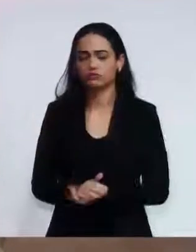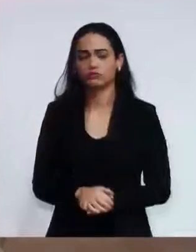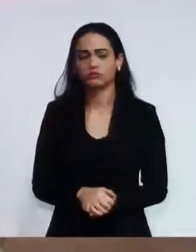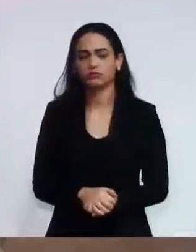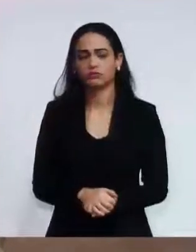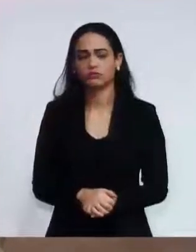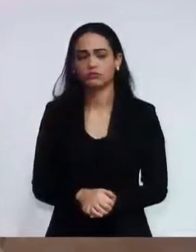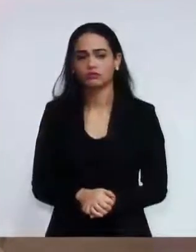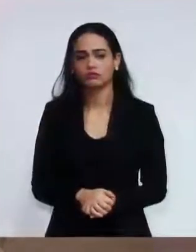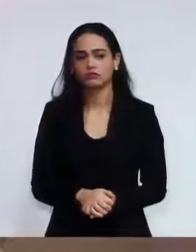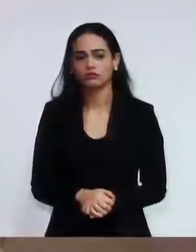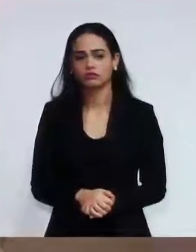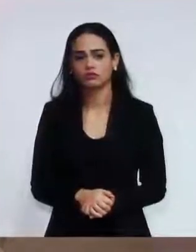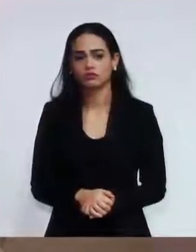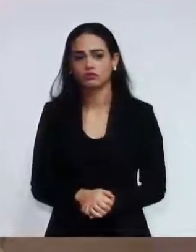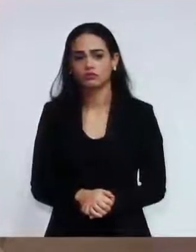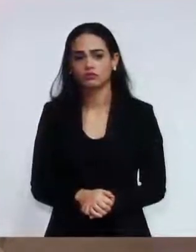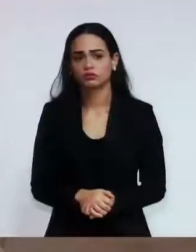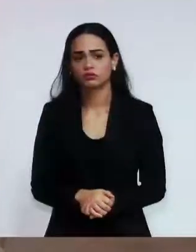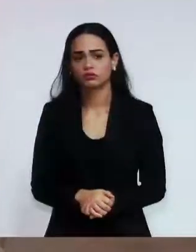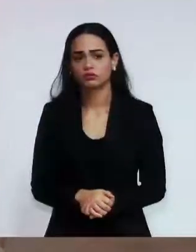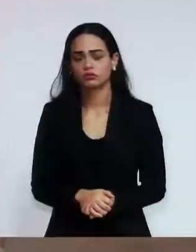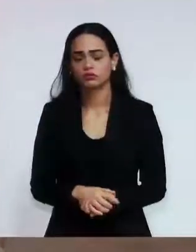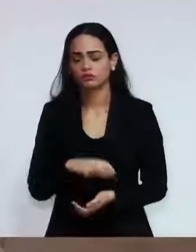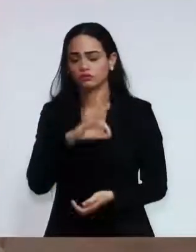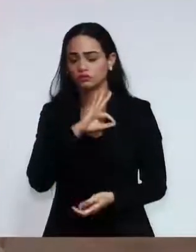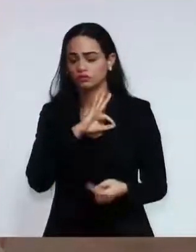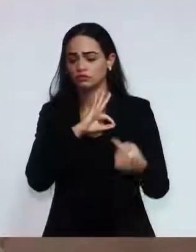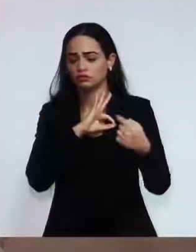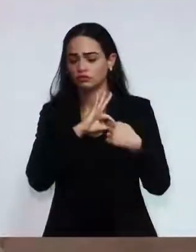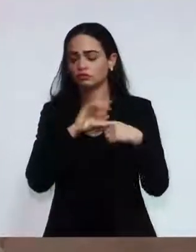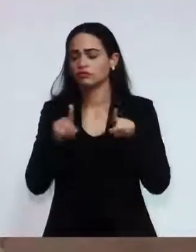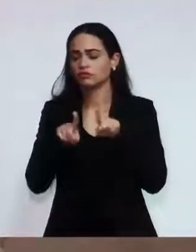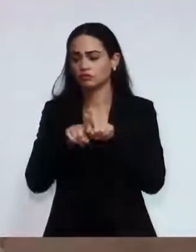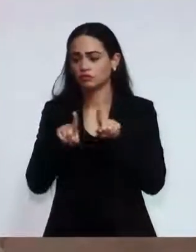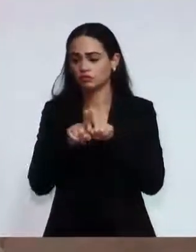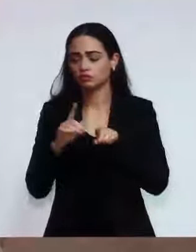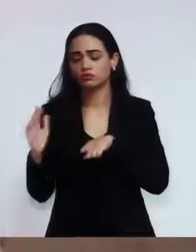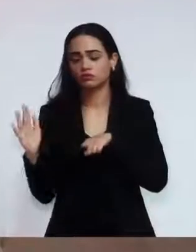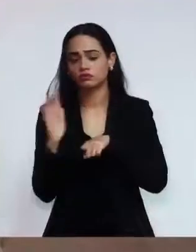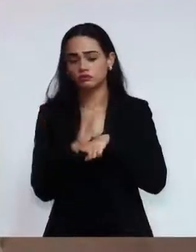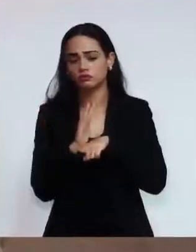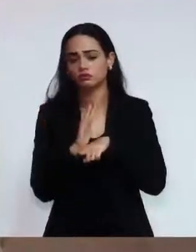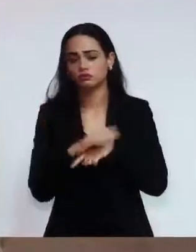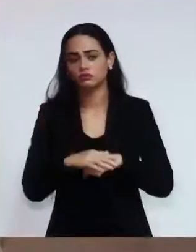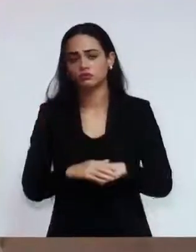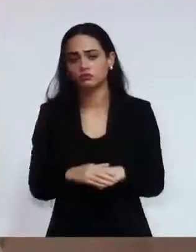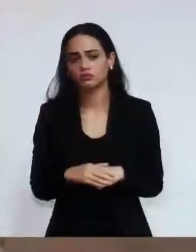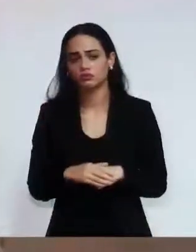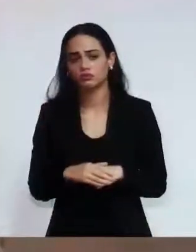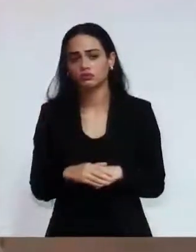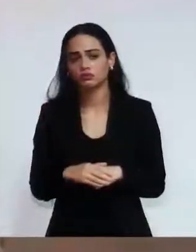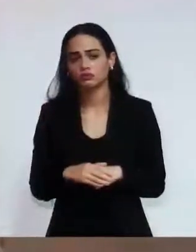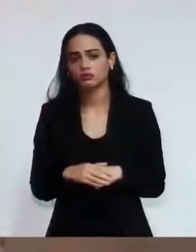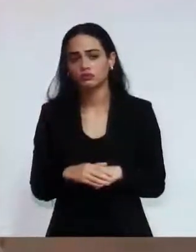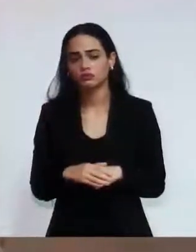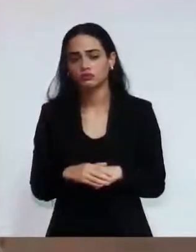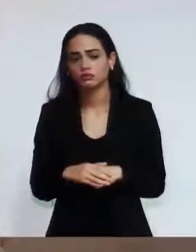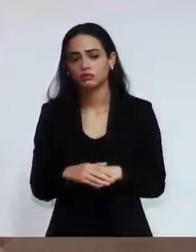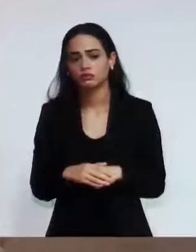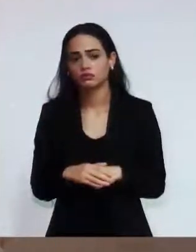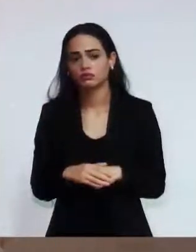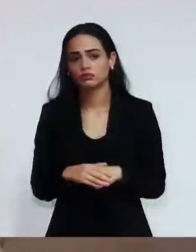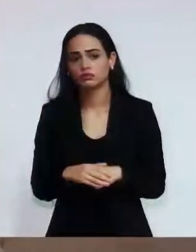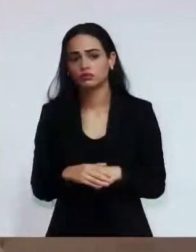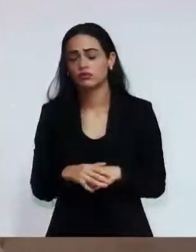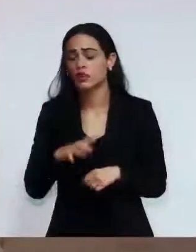Mas vamos fazer um pouco pela nossa Guarda Municipal. Eu acho que as conquistas são poucas. Ainda se ficar